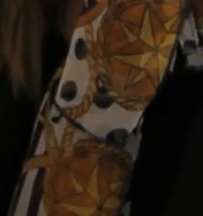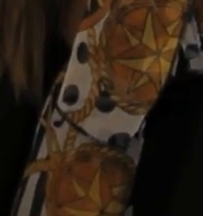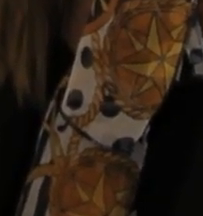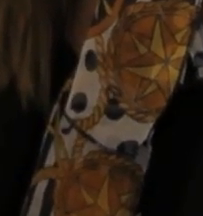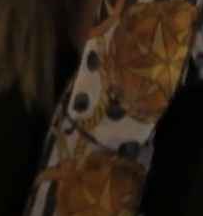sobre a mesa. até a próxima.